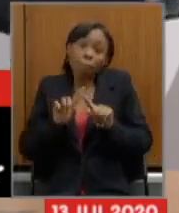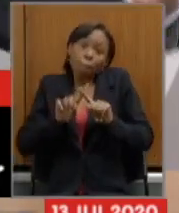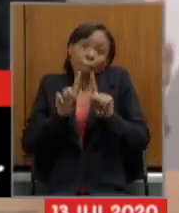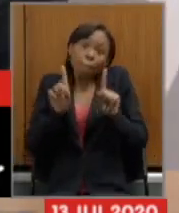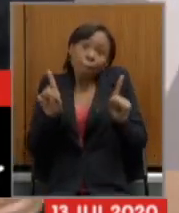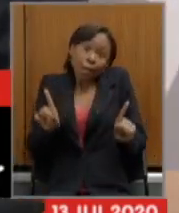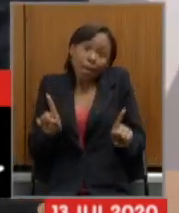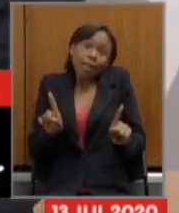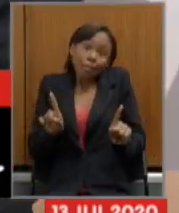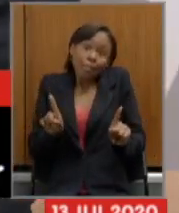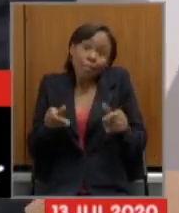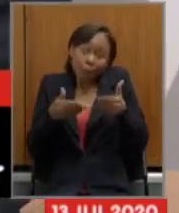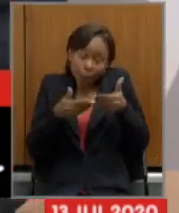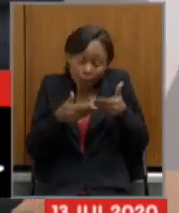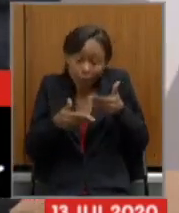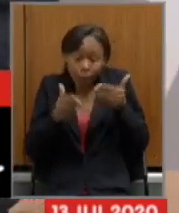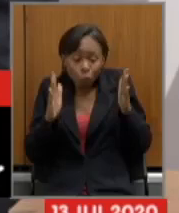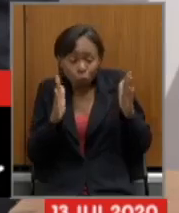parte do novo normal